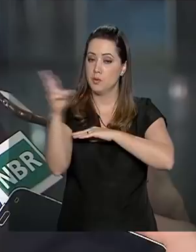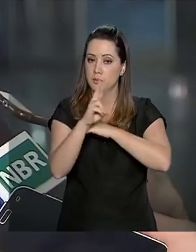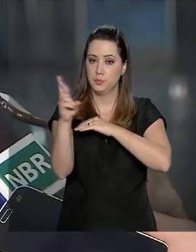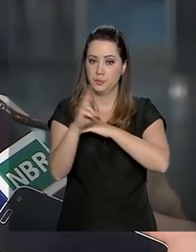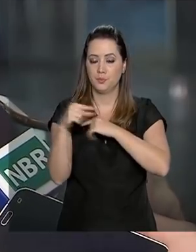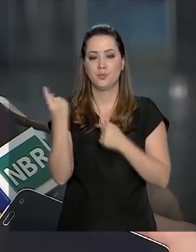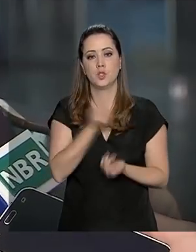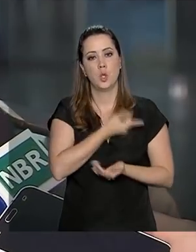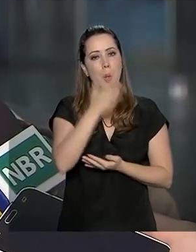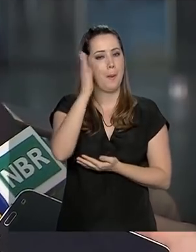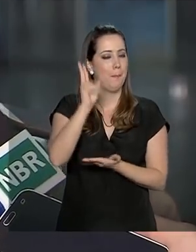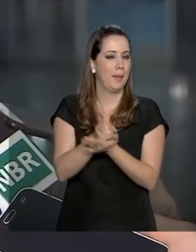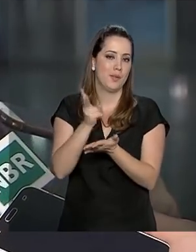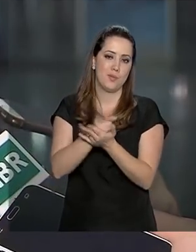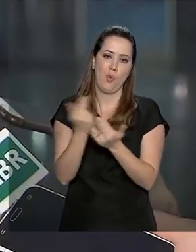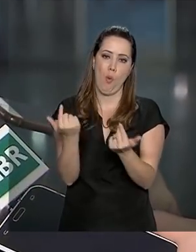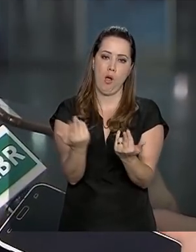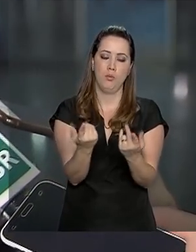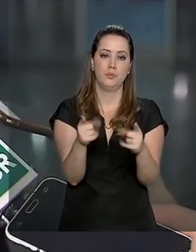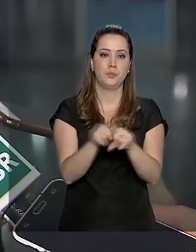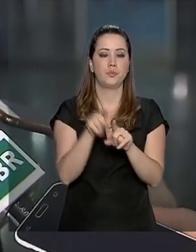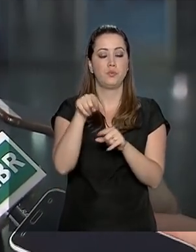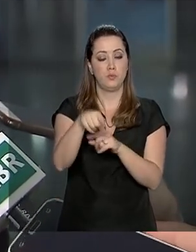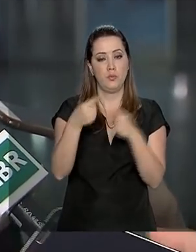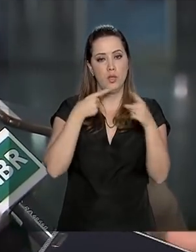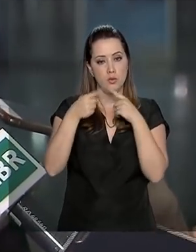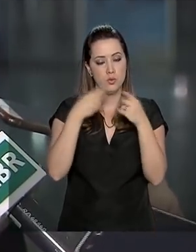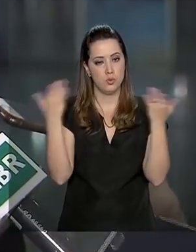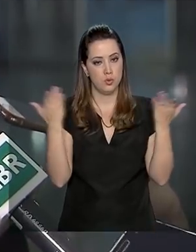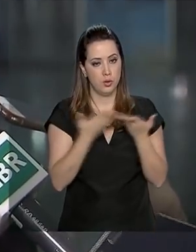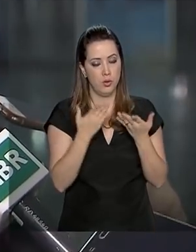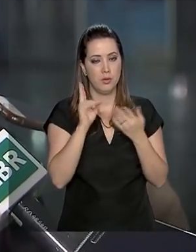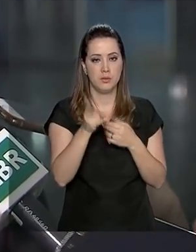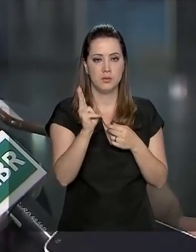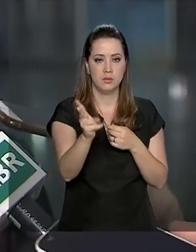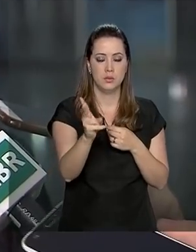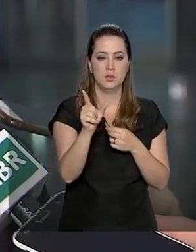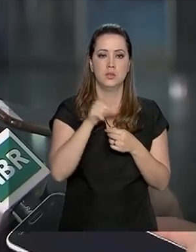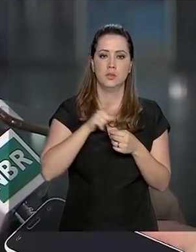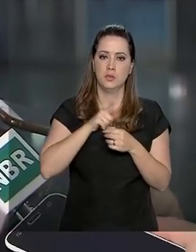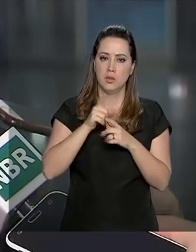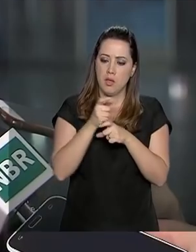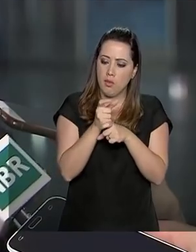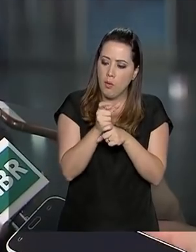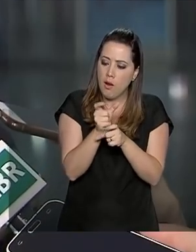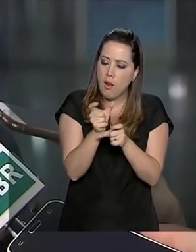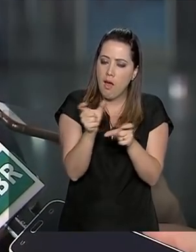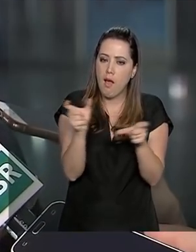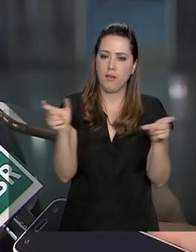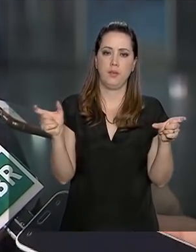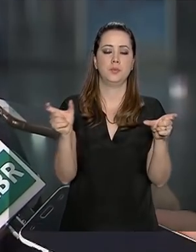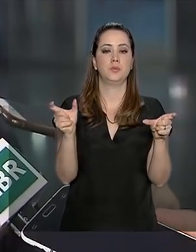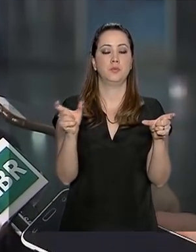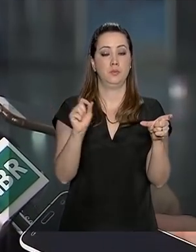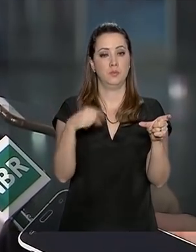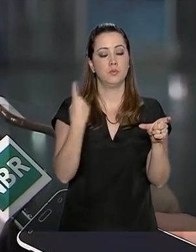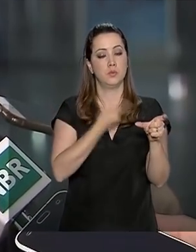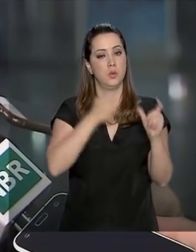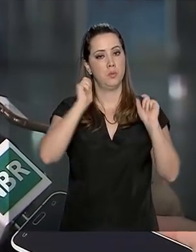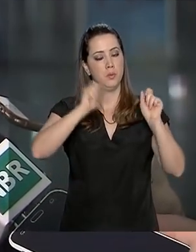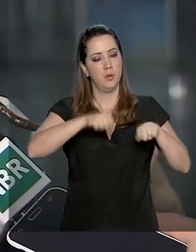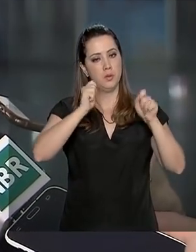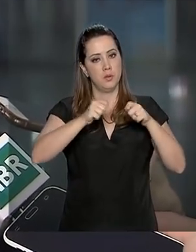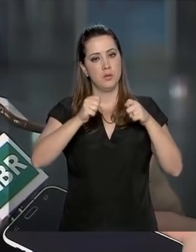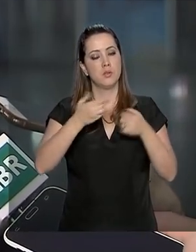praticamente nós ficamos com a mesma coisa. Então o que está se discutindo e se debatendo é que haja um alargamento orçamentário para que a gente